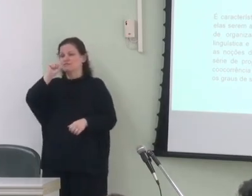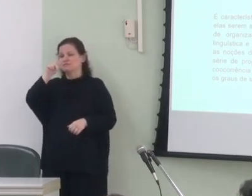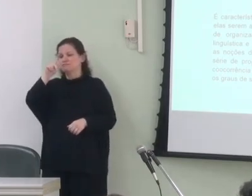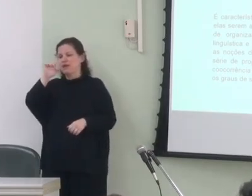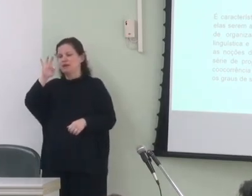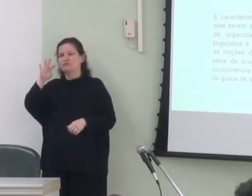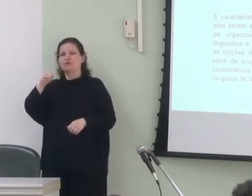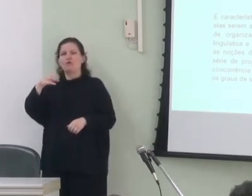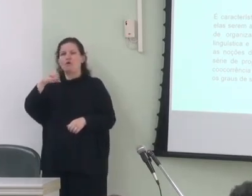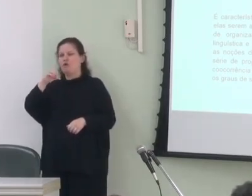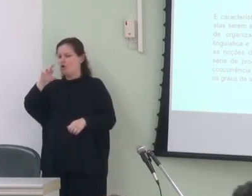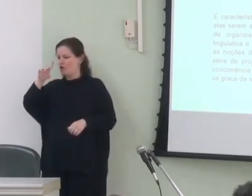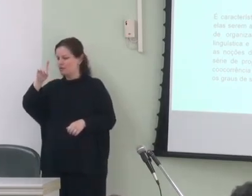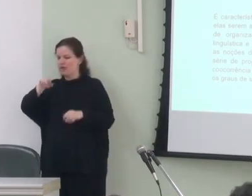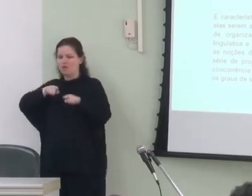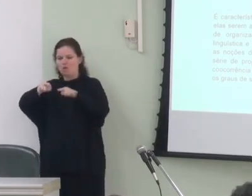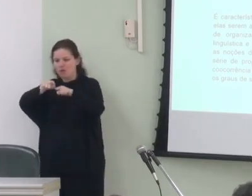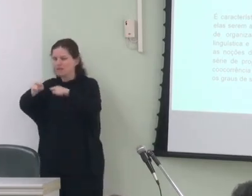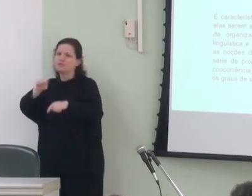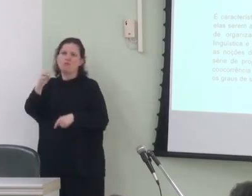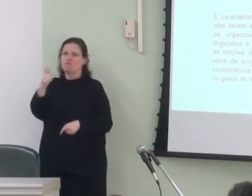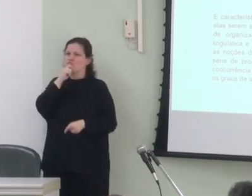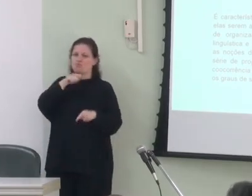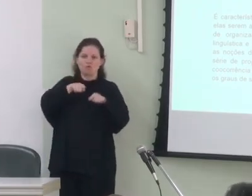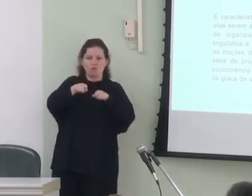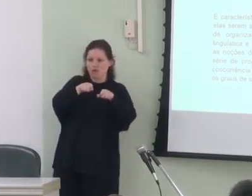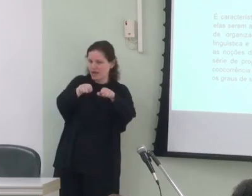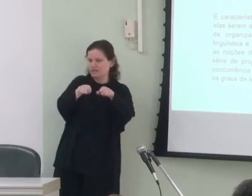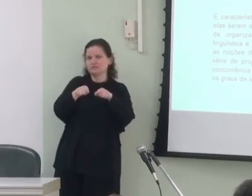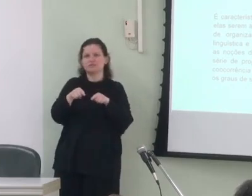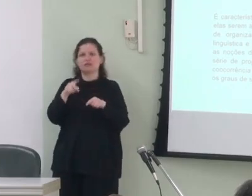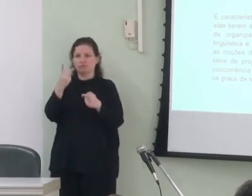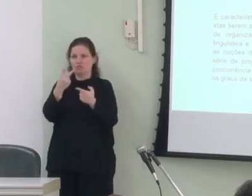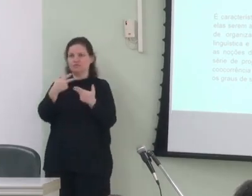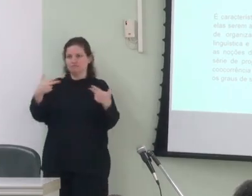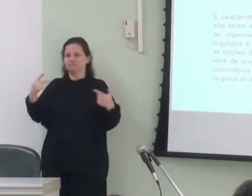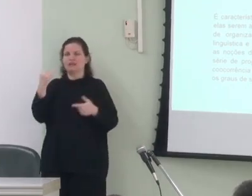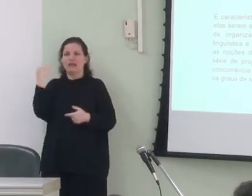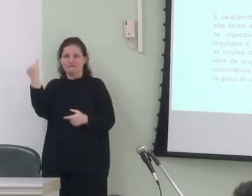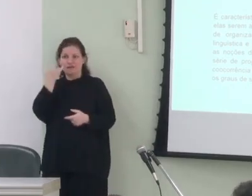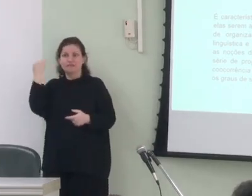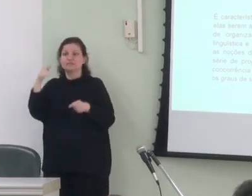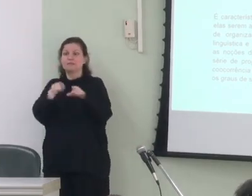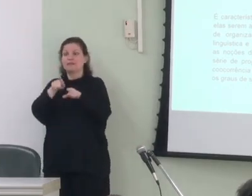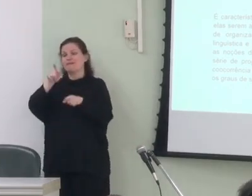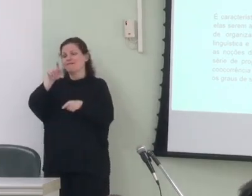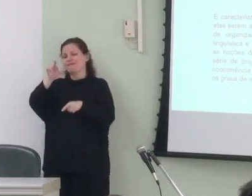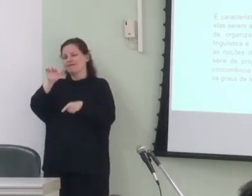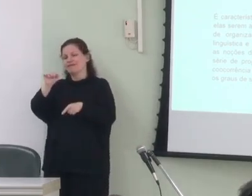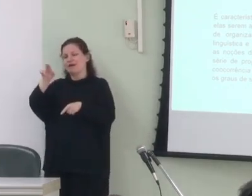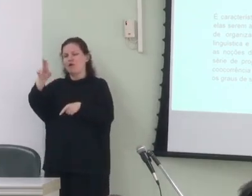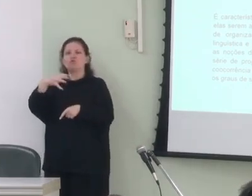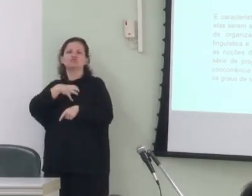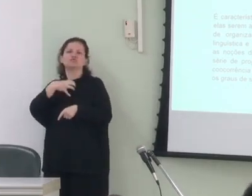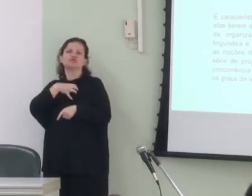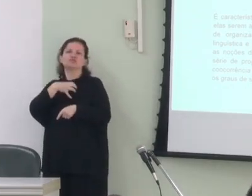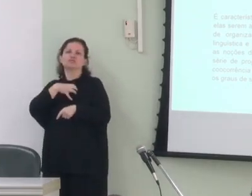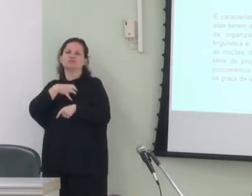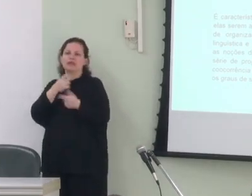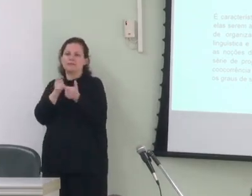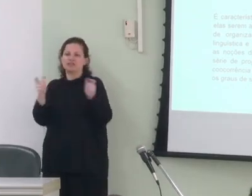a ordem a co-ocorrência ou a não co-ocorrência dos morfemas relevantes bem como os graus de sua gramaticalização